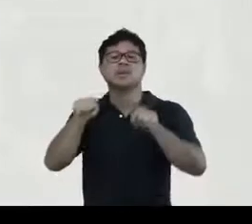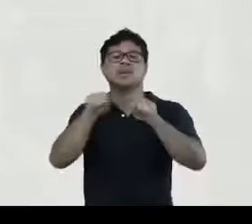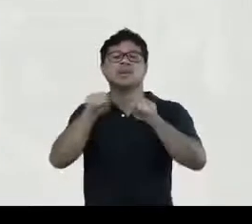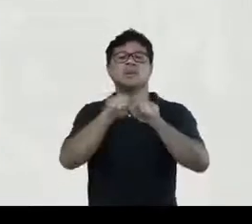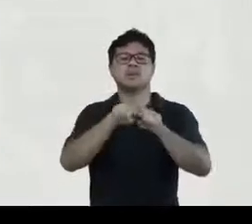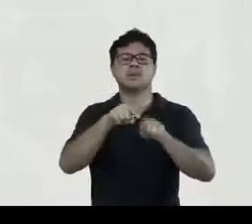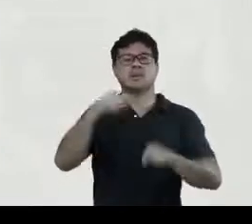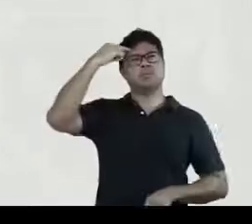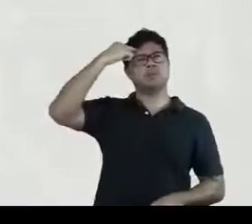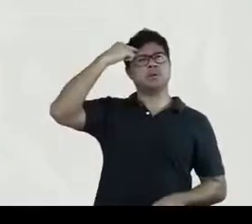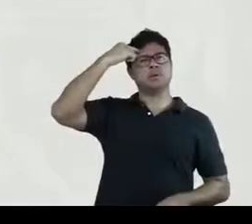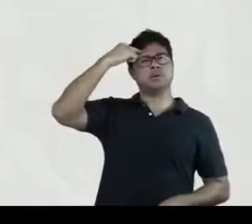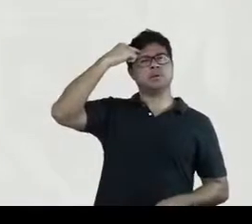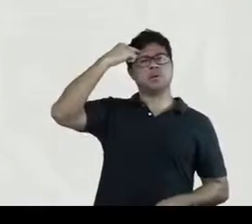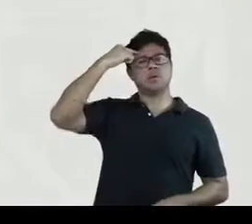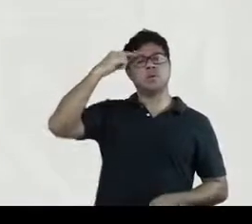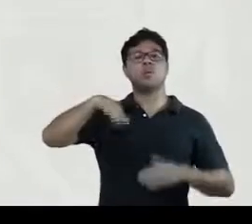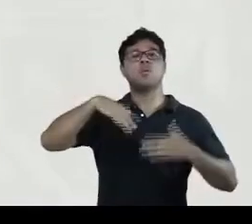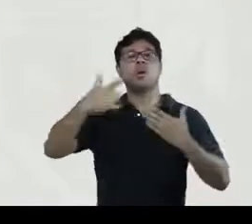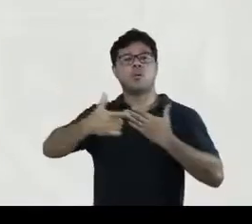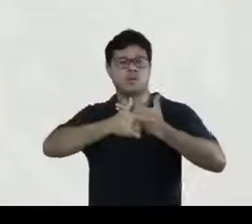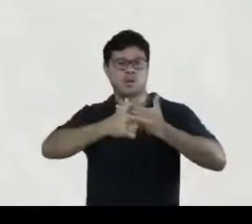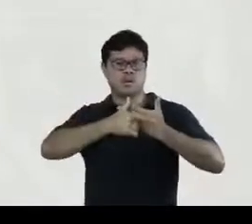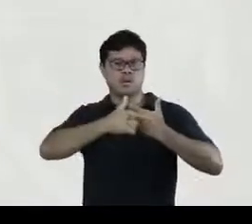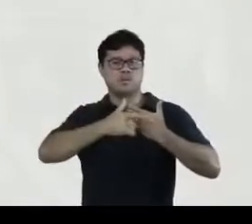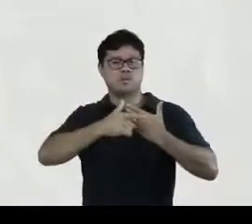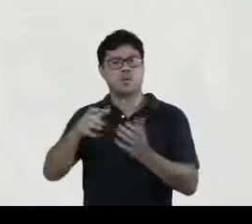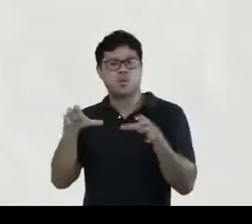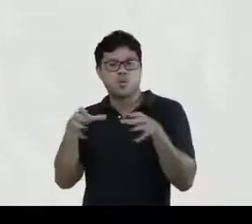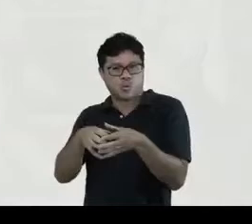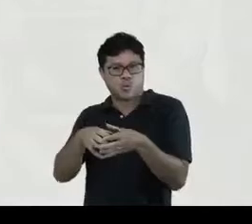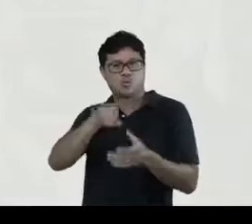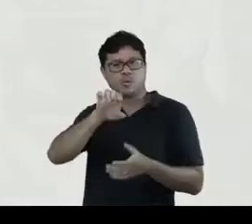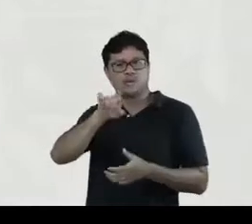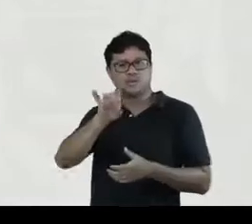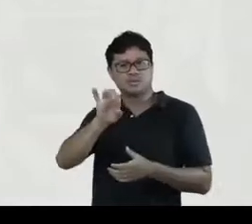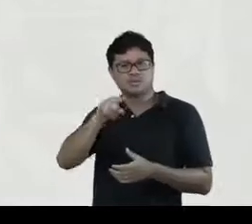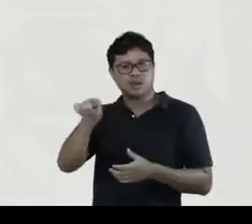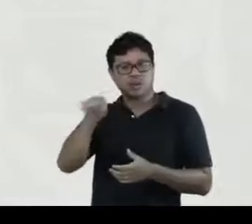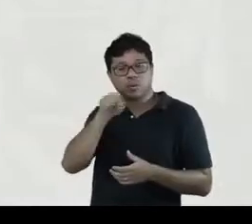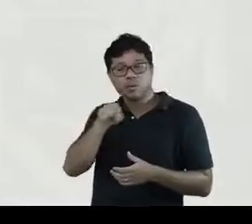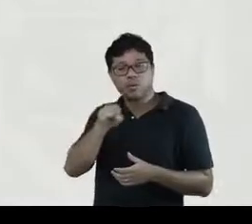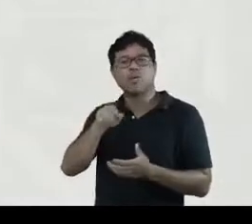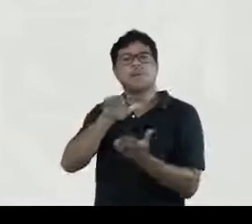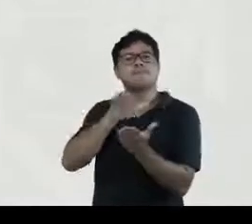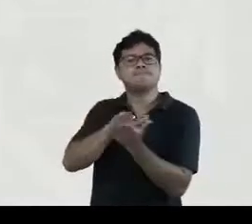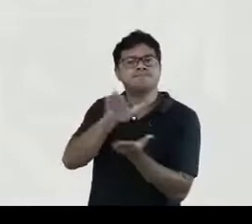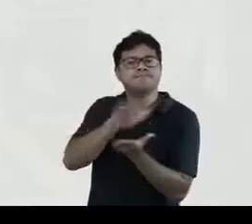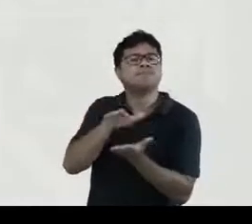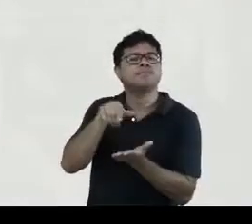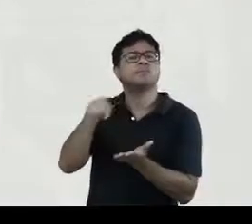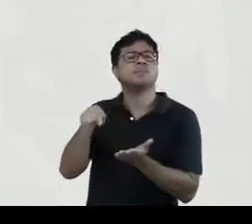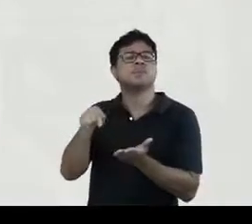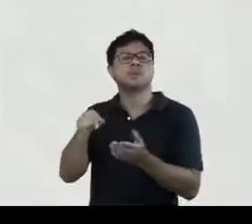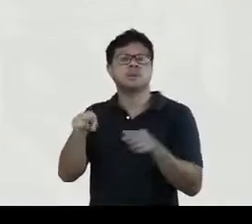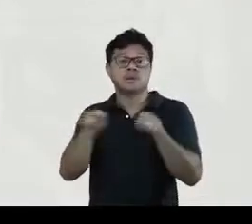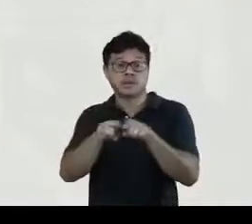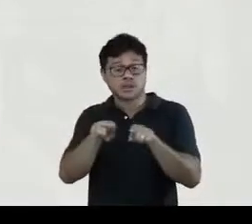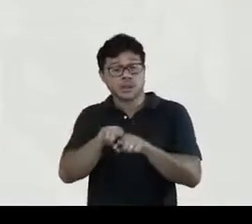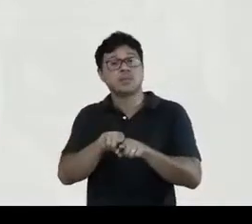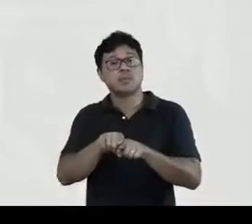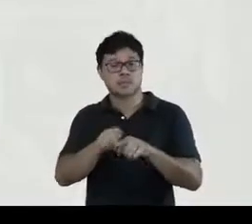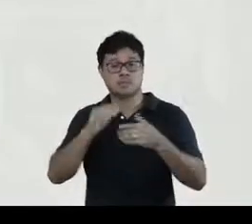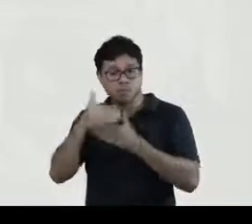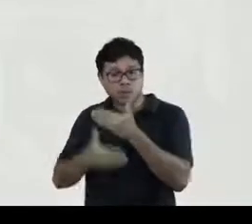eu me pergunto o papel desses editores né a importância desses editores inclusive